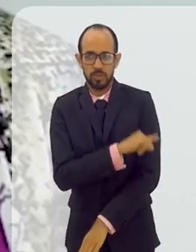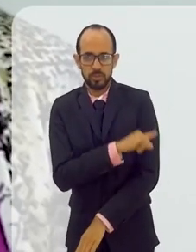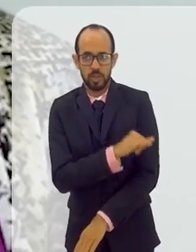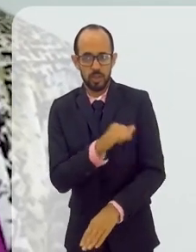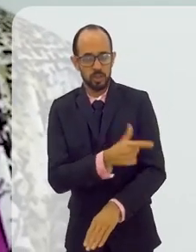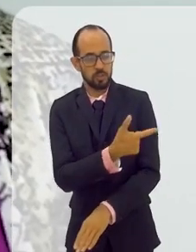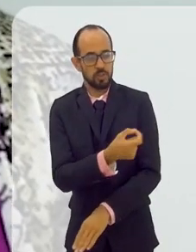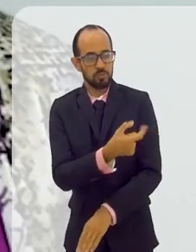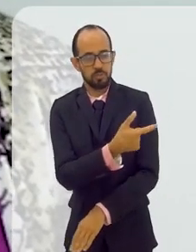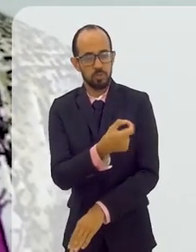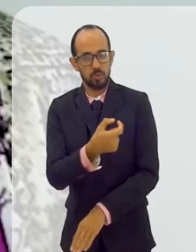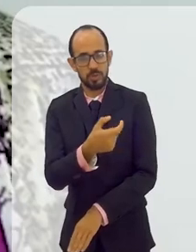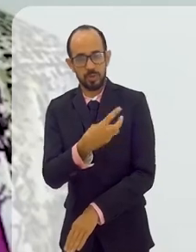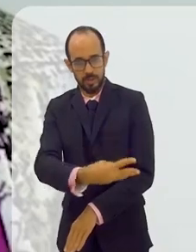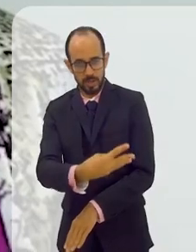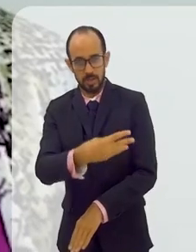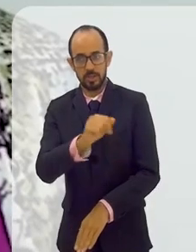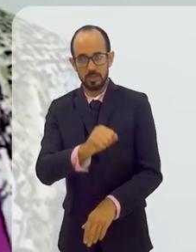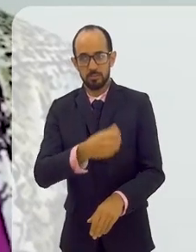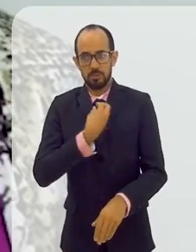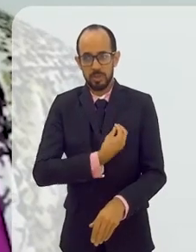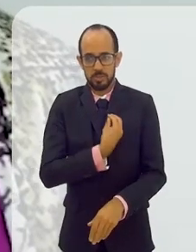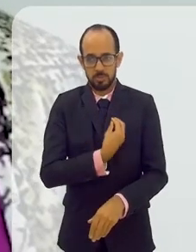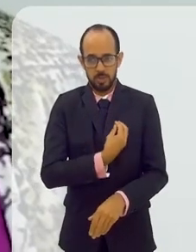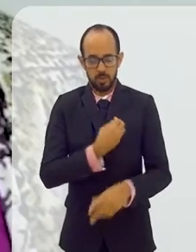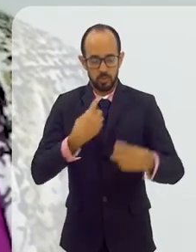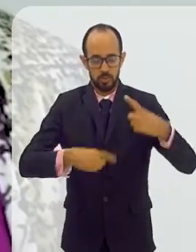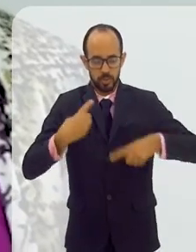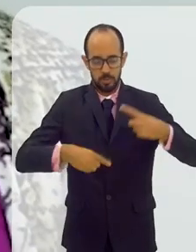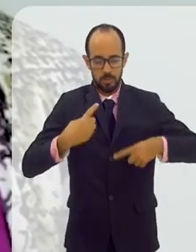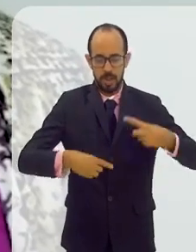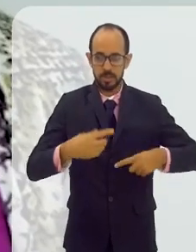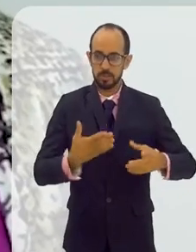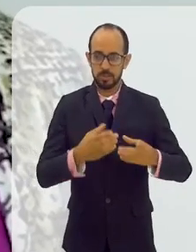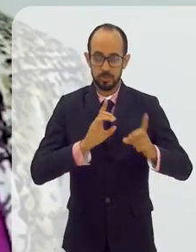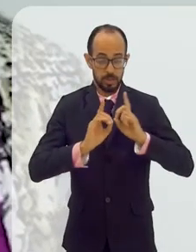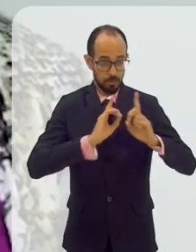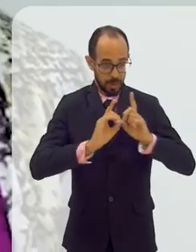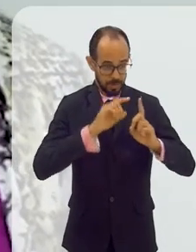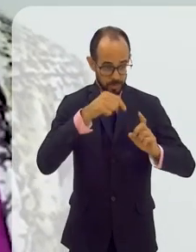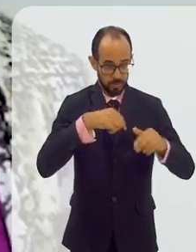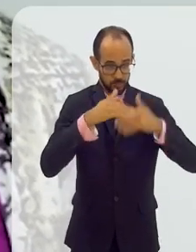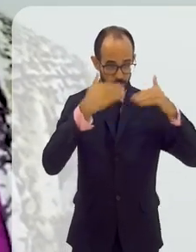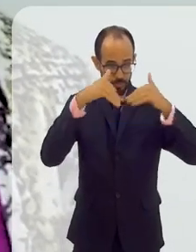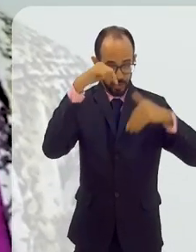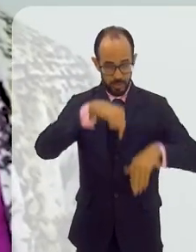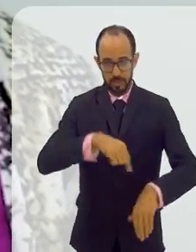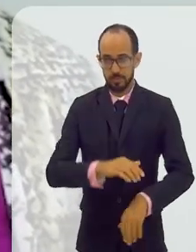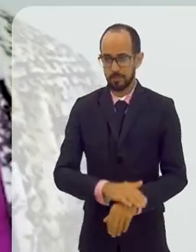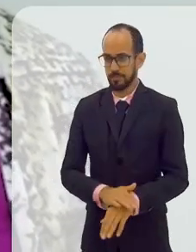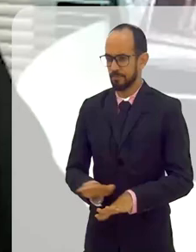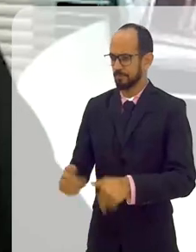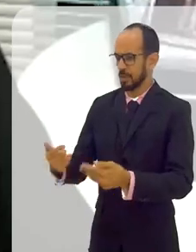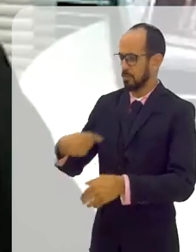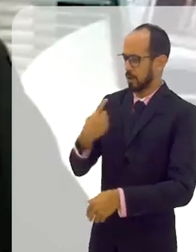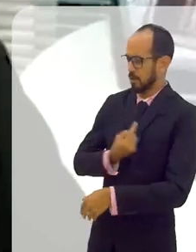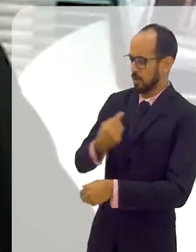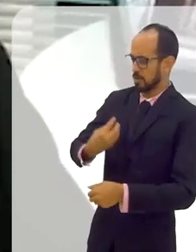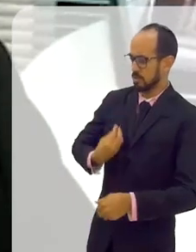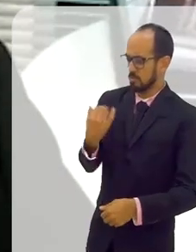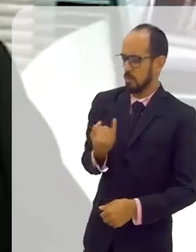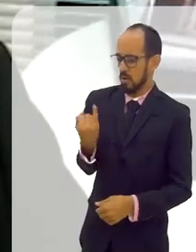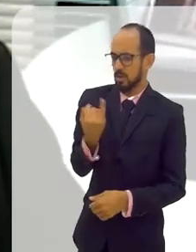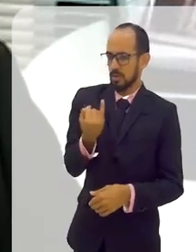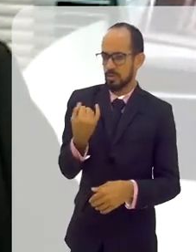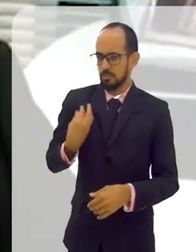Estado do Rio de Janeiro, desde 2003, participando dos debates sobre desenvolvimento aqui do nosso Estado? É muito importante para